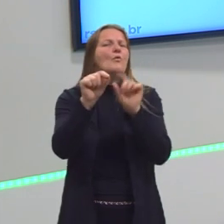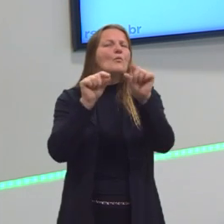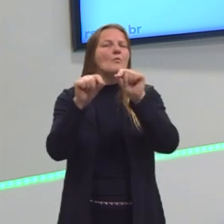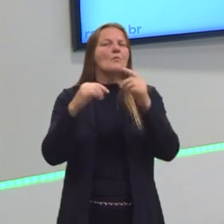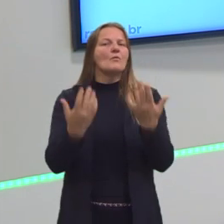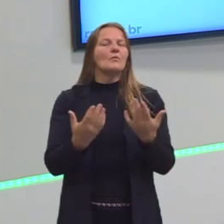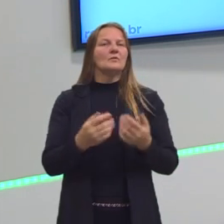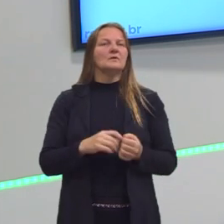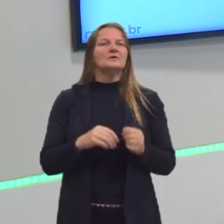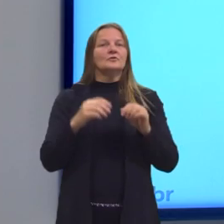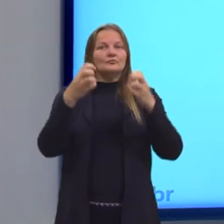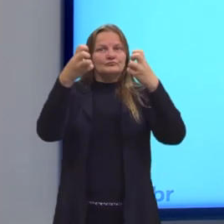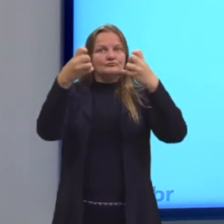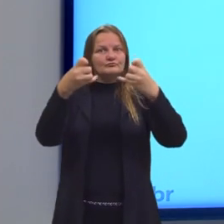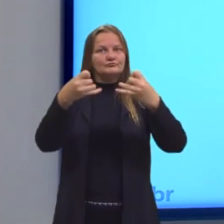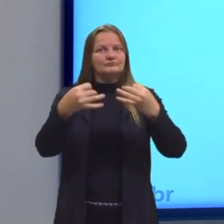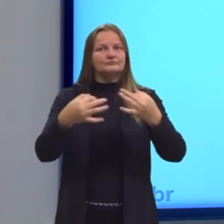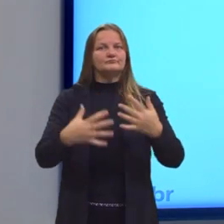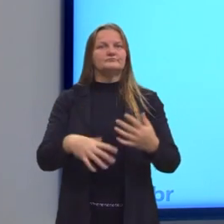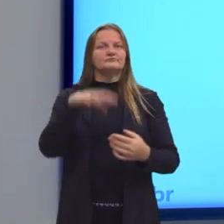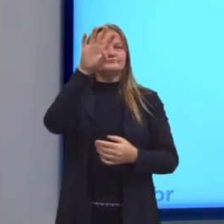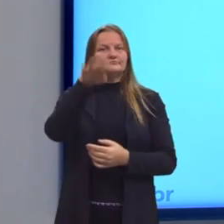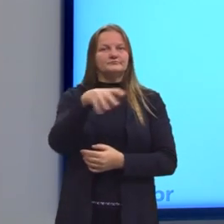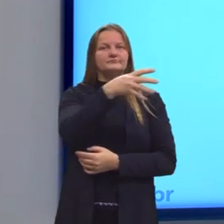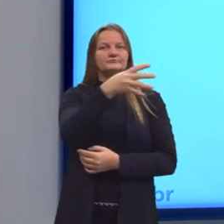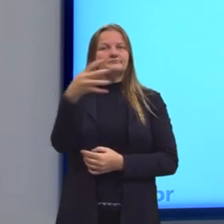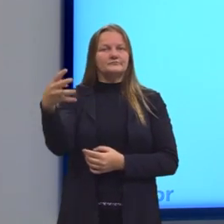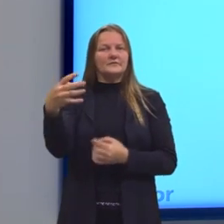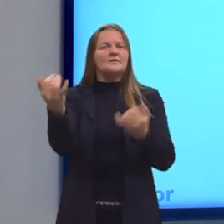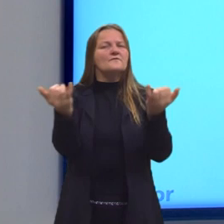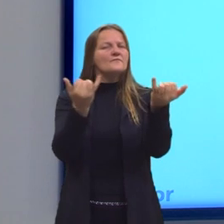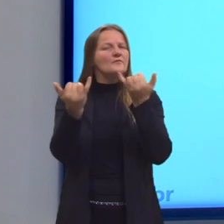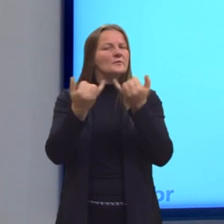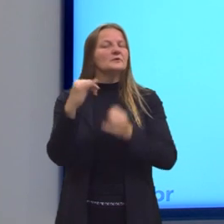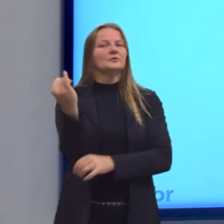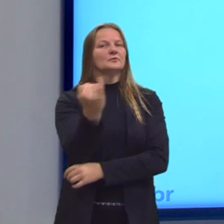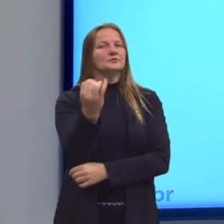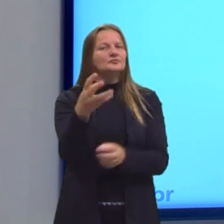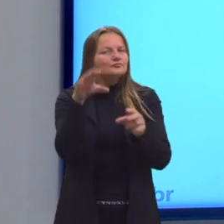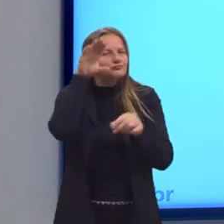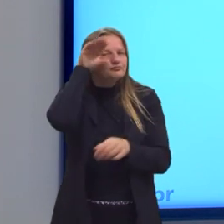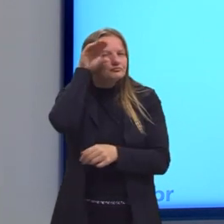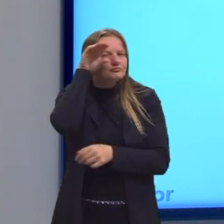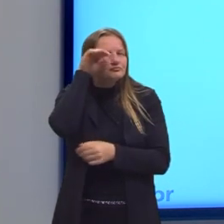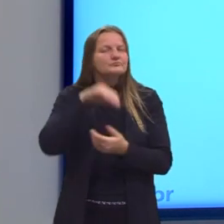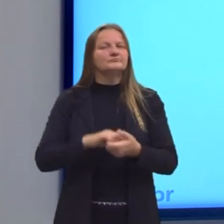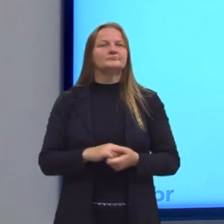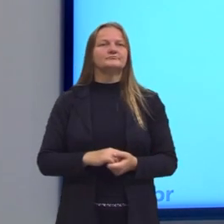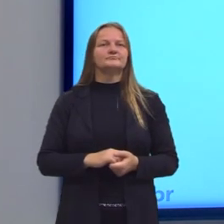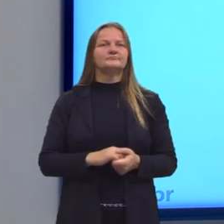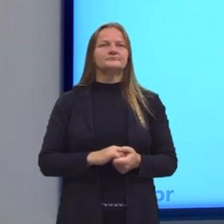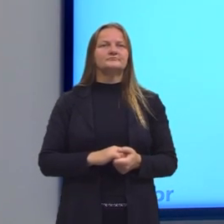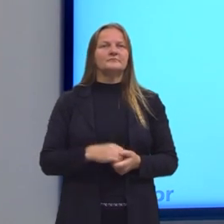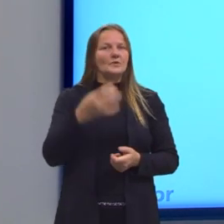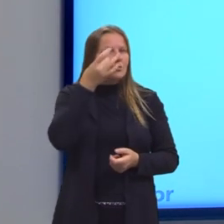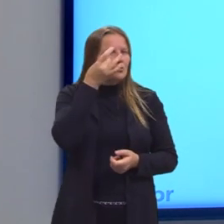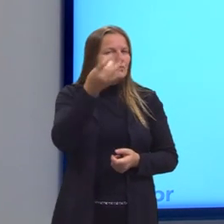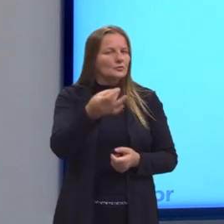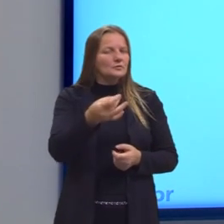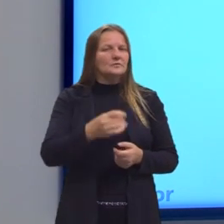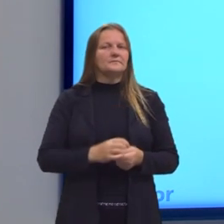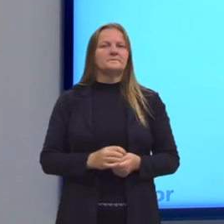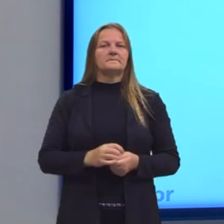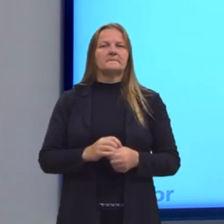Eu separei aqui então a tabela e também algumas informações importantes. Nós temos então aqui o Φ²,